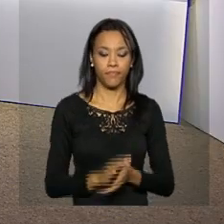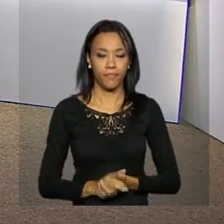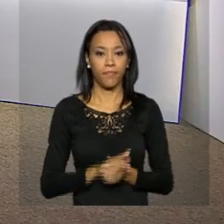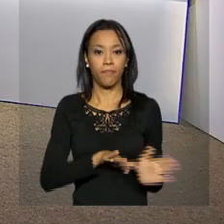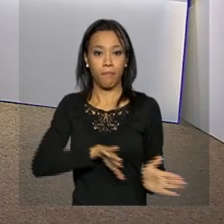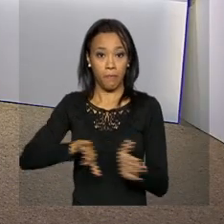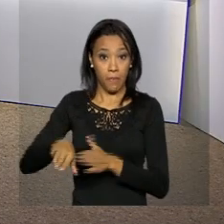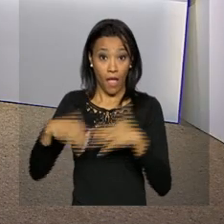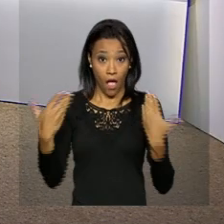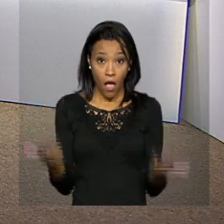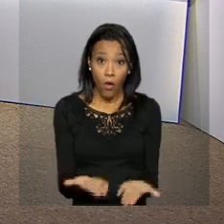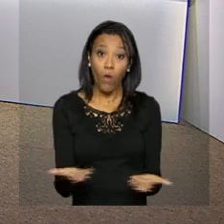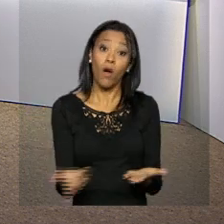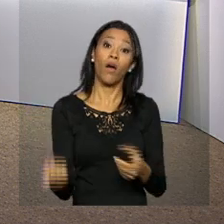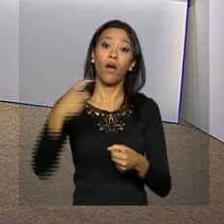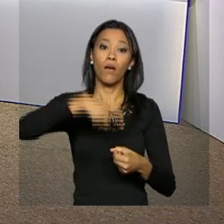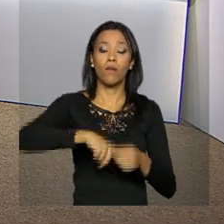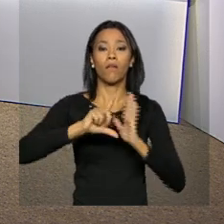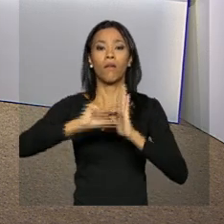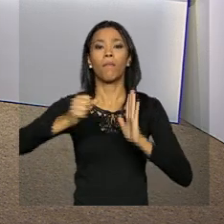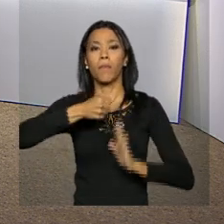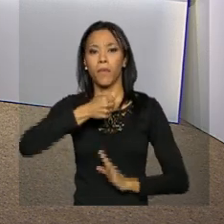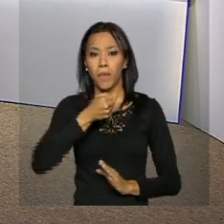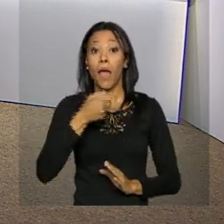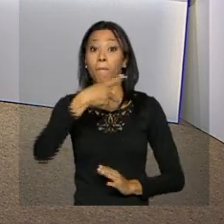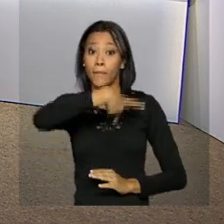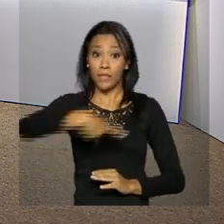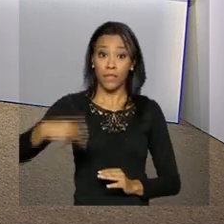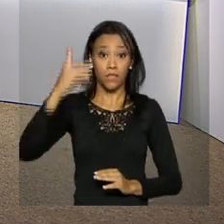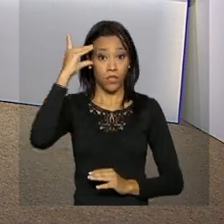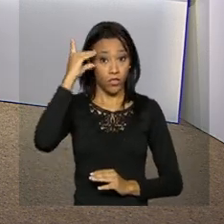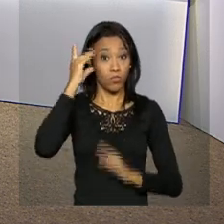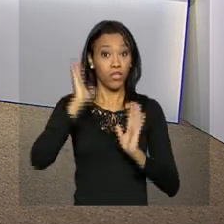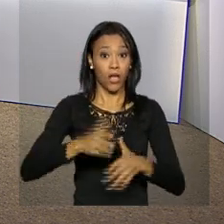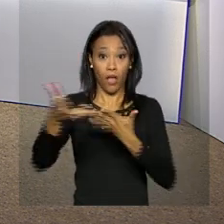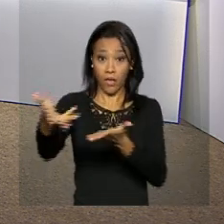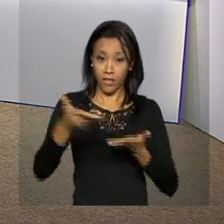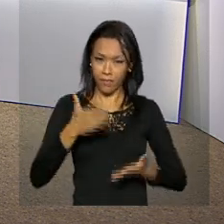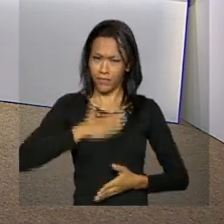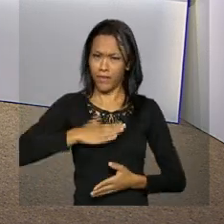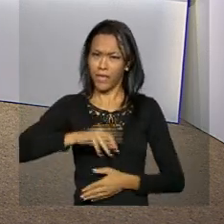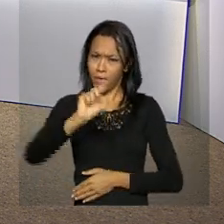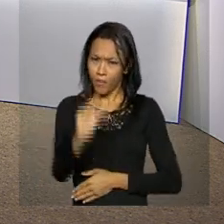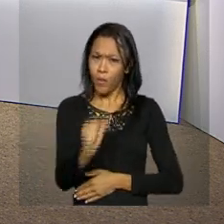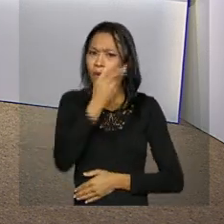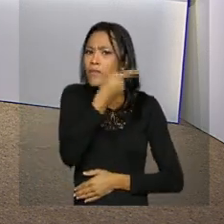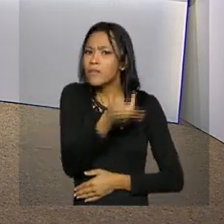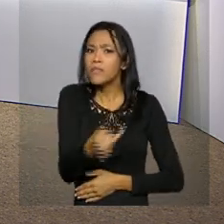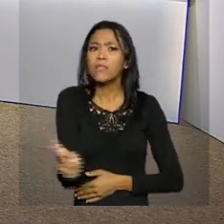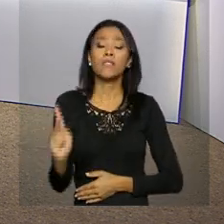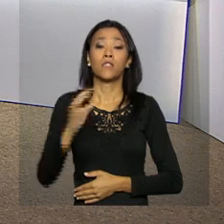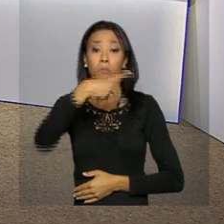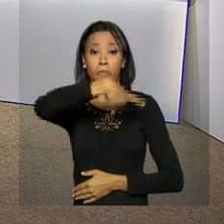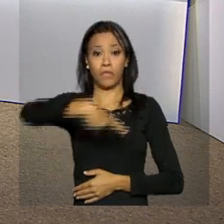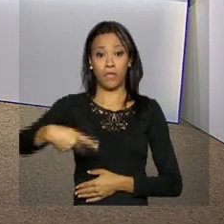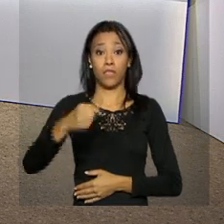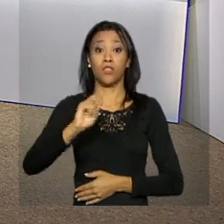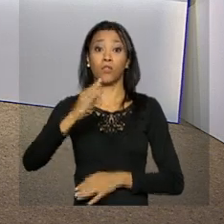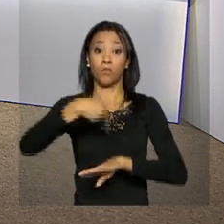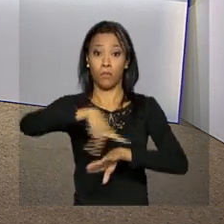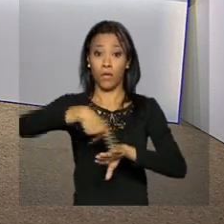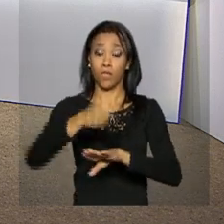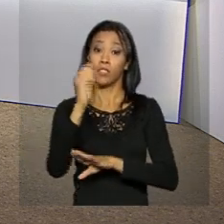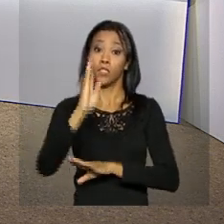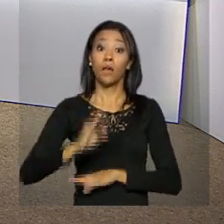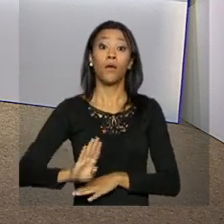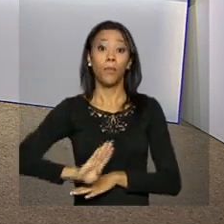Agora nós vamos voltar ao vivo ao Palácio do Planalto, onde a presidenta Dilma Rousseff recebe daqui a pouco a visita do presidente da Bolívia, Evo Morales.